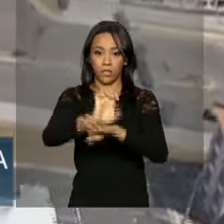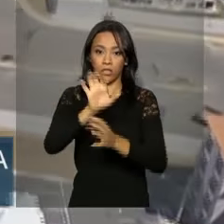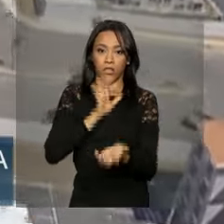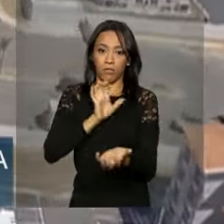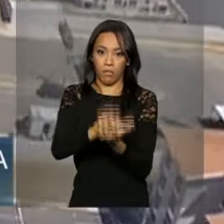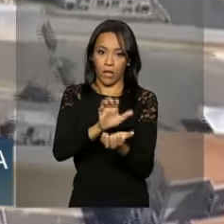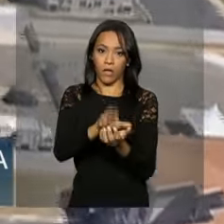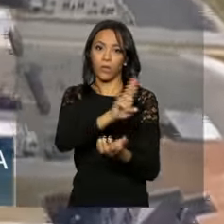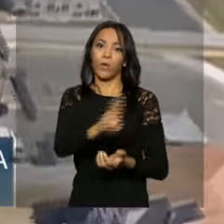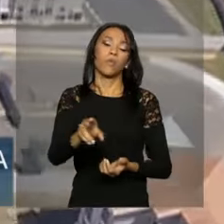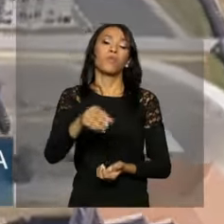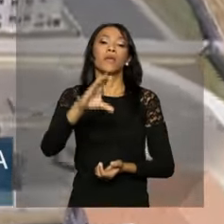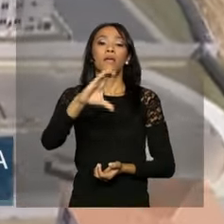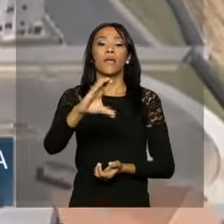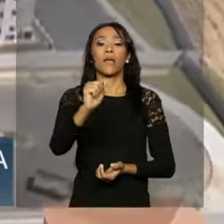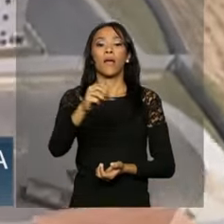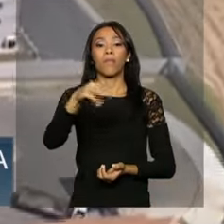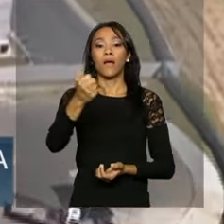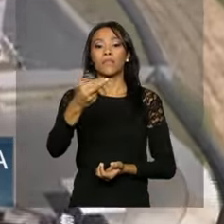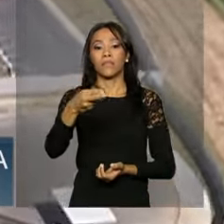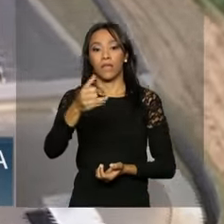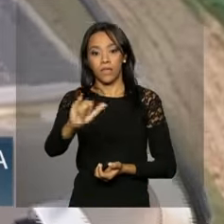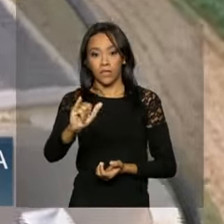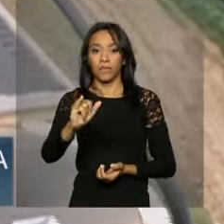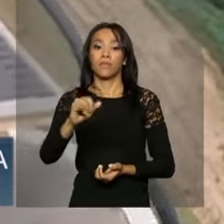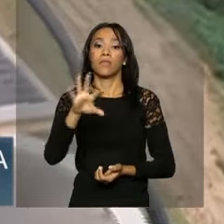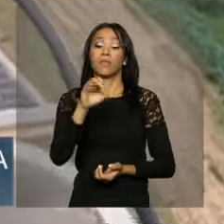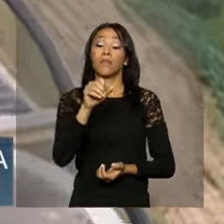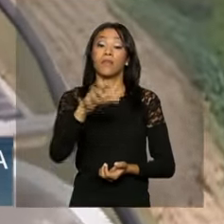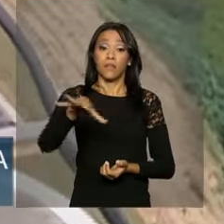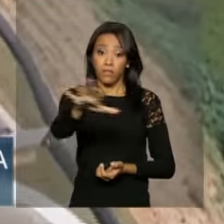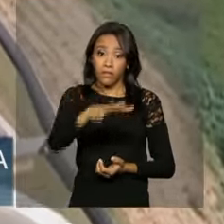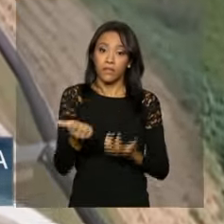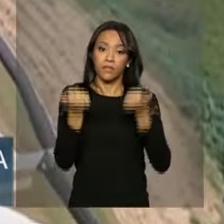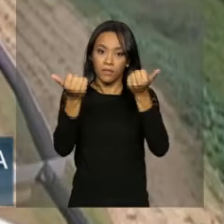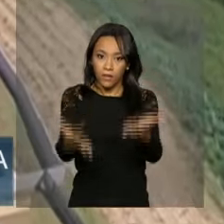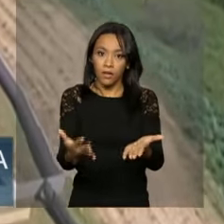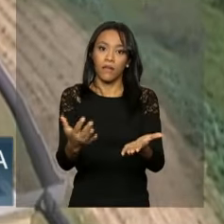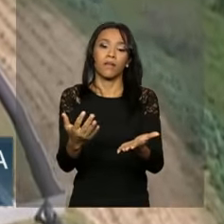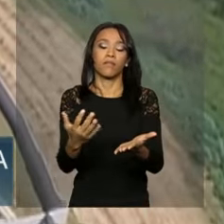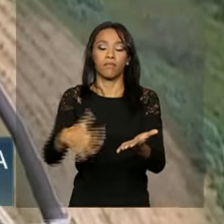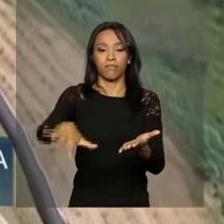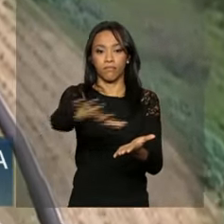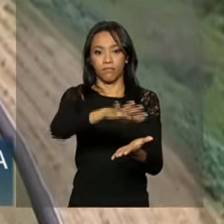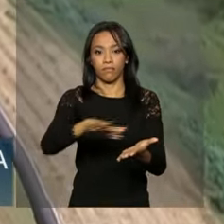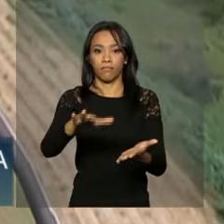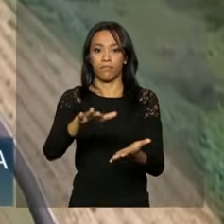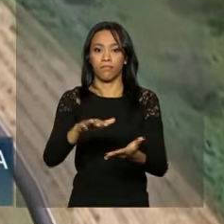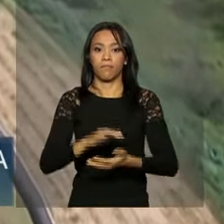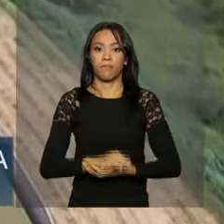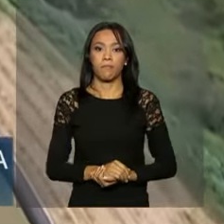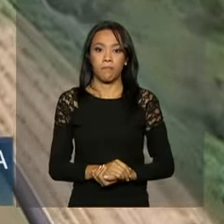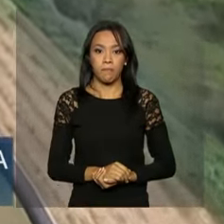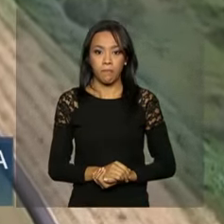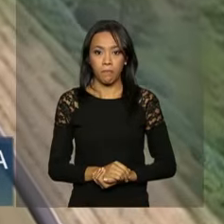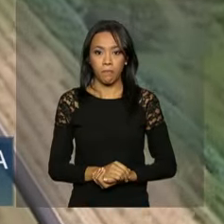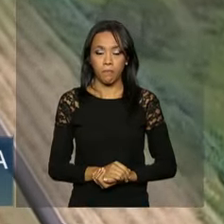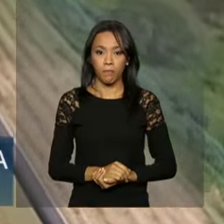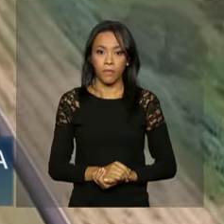.488 apartamentos do Residencial Parque das Algarobas 1, 2 e 3.